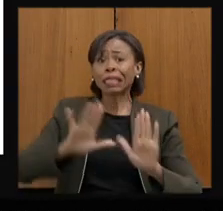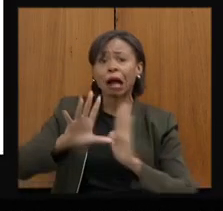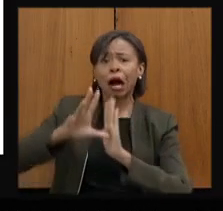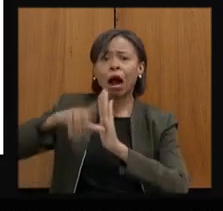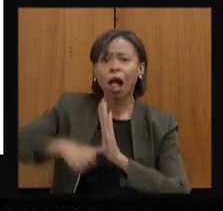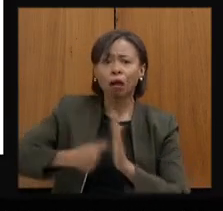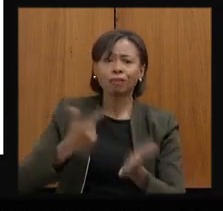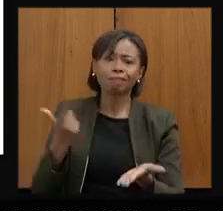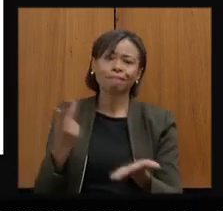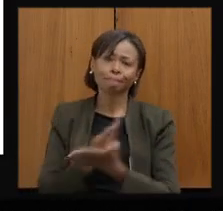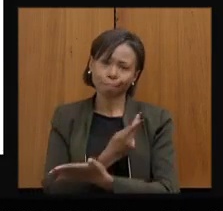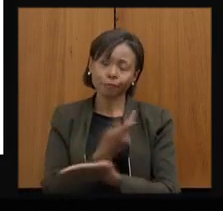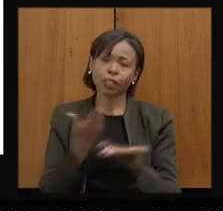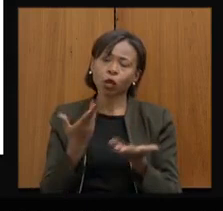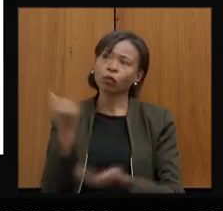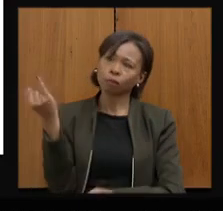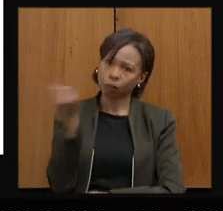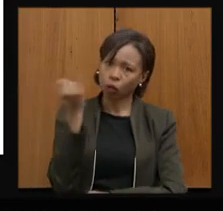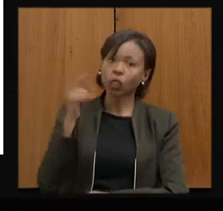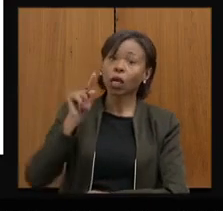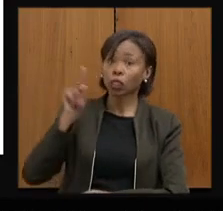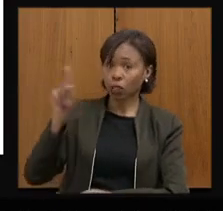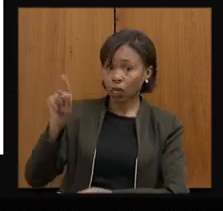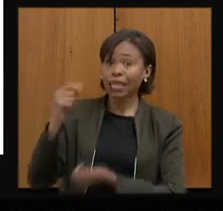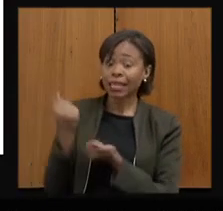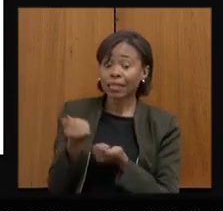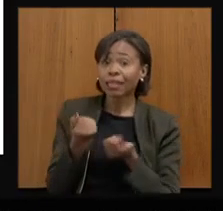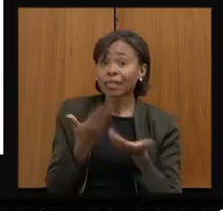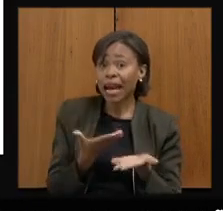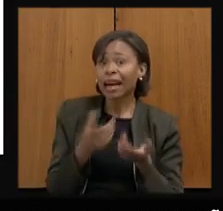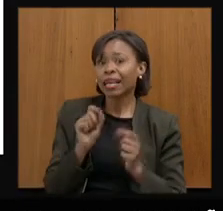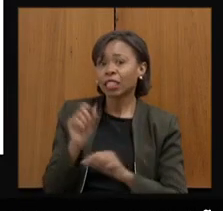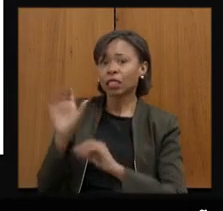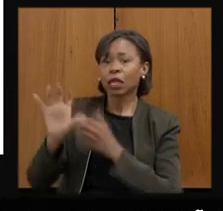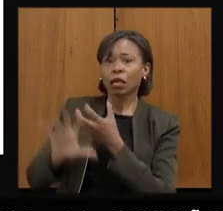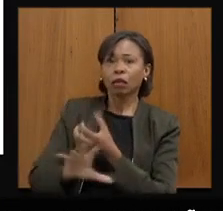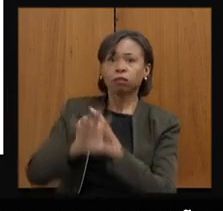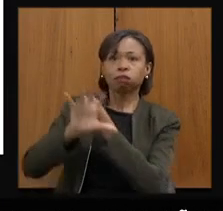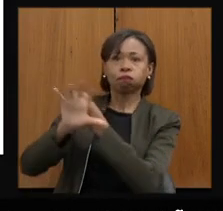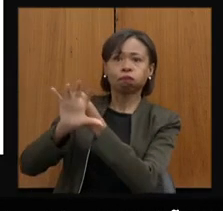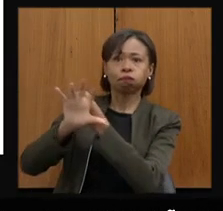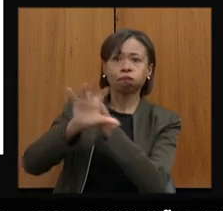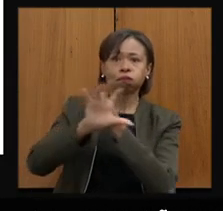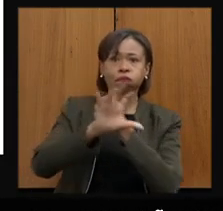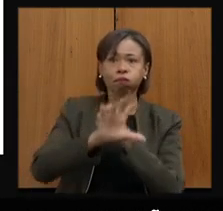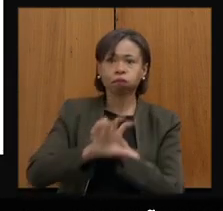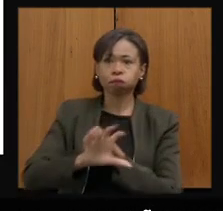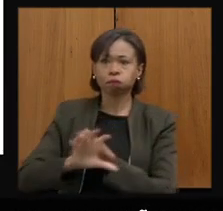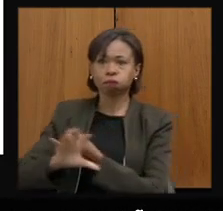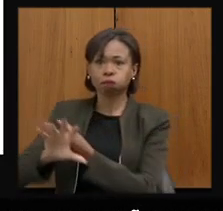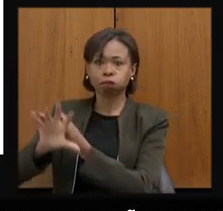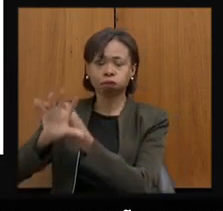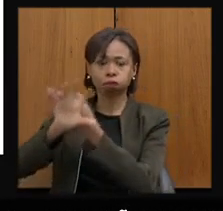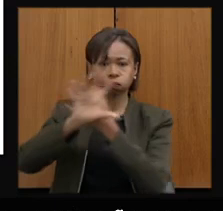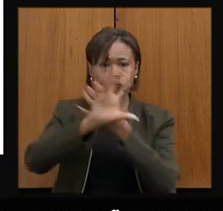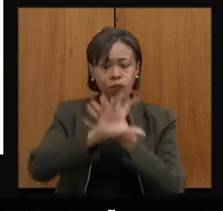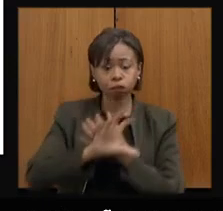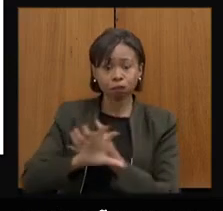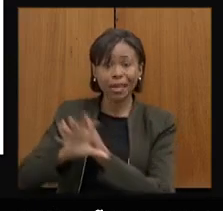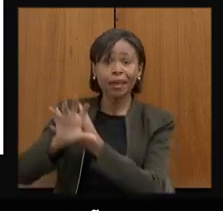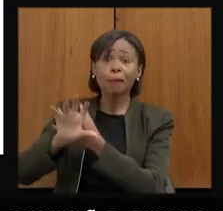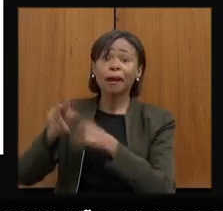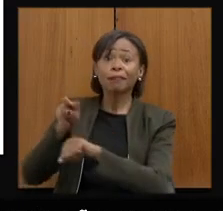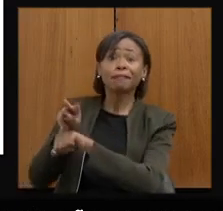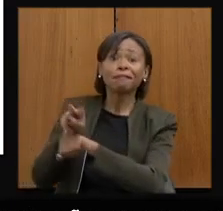Então, foi muito importante dispor desse recurso para a gente conseguir dar essa sustentação, isso vem sendo um pedido dos